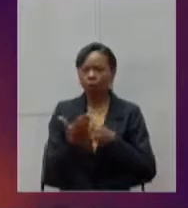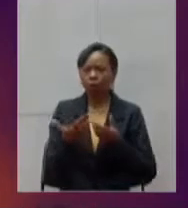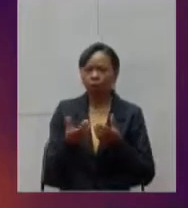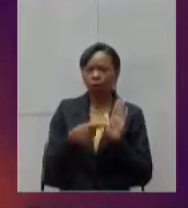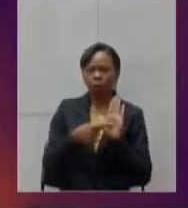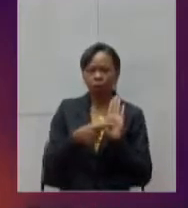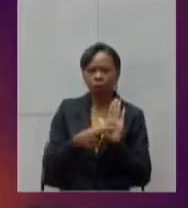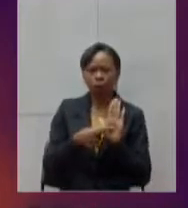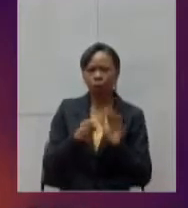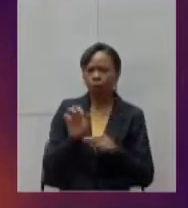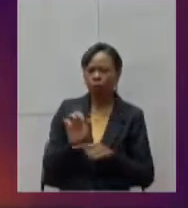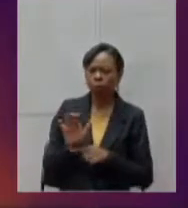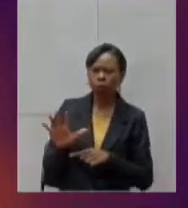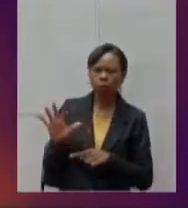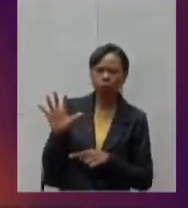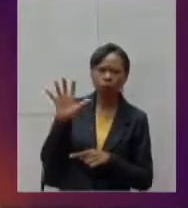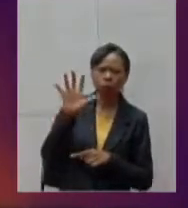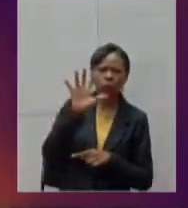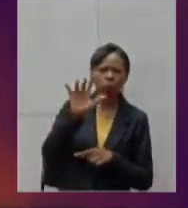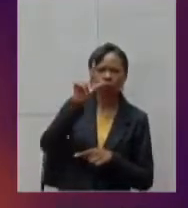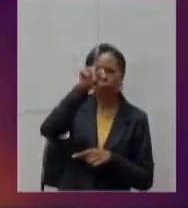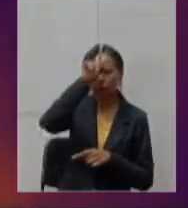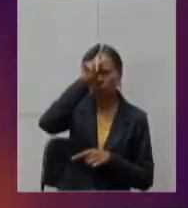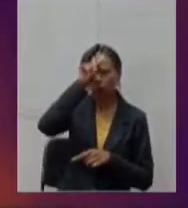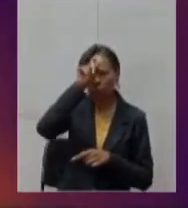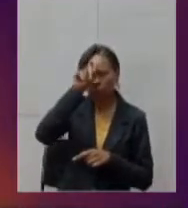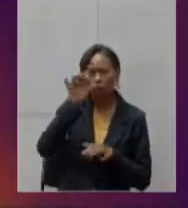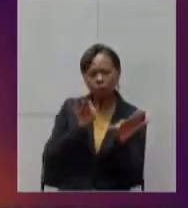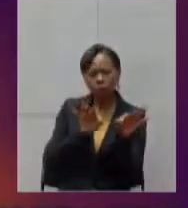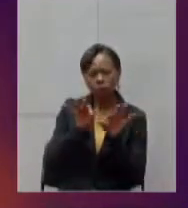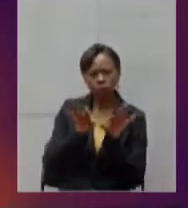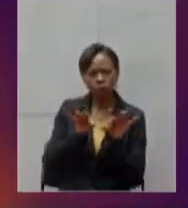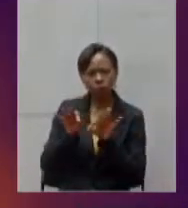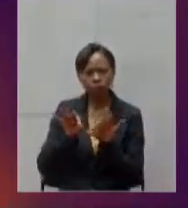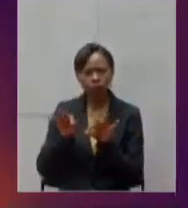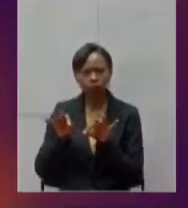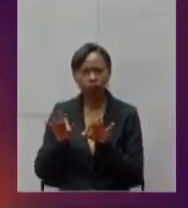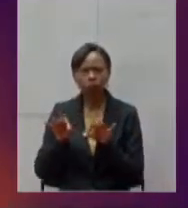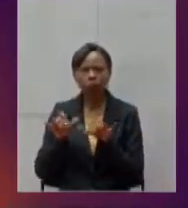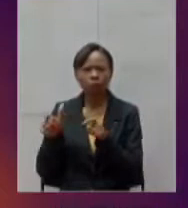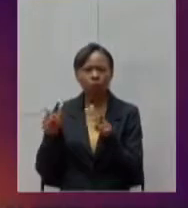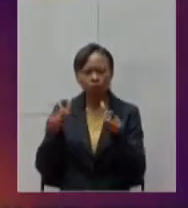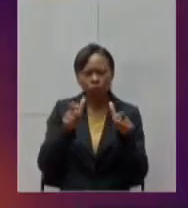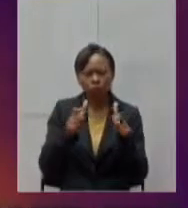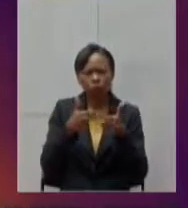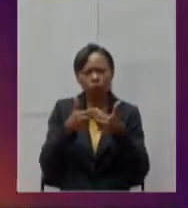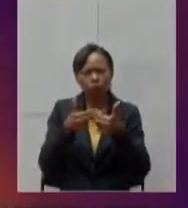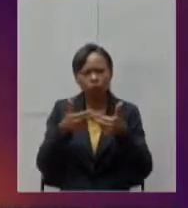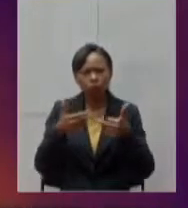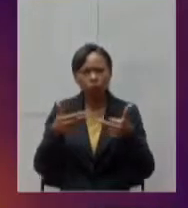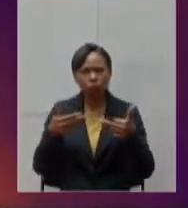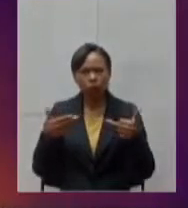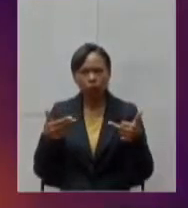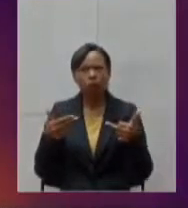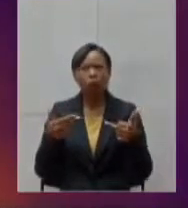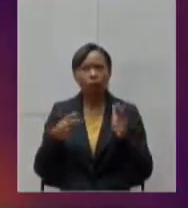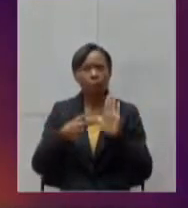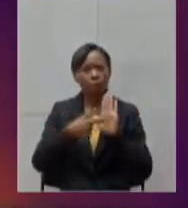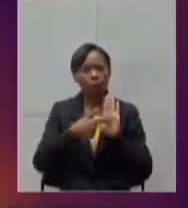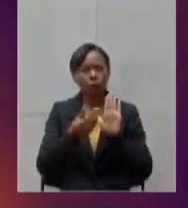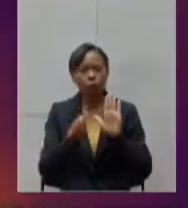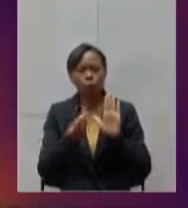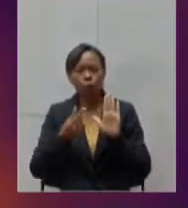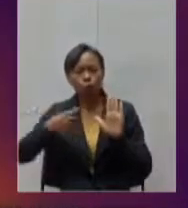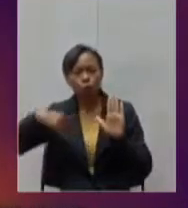priorização de hospitais, com vocacionalização de hospitais, e ele serve de referência para tudo que nós estamos tomando de atitude